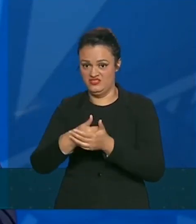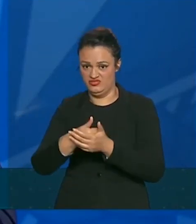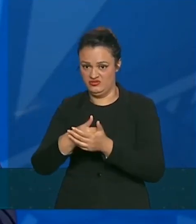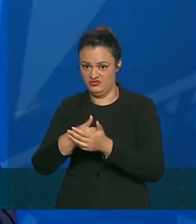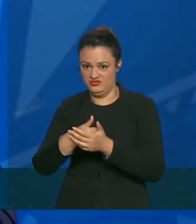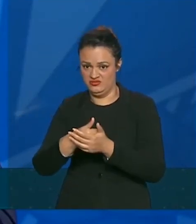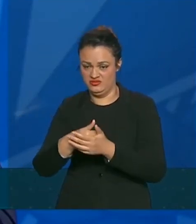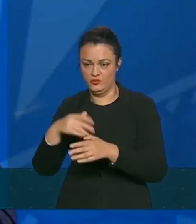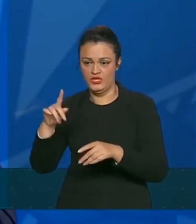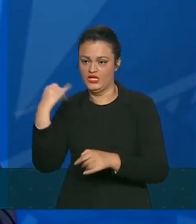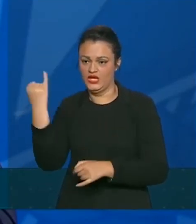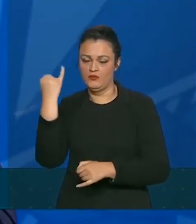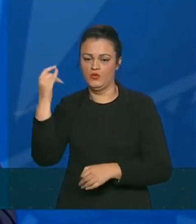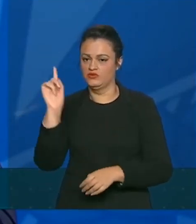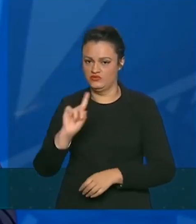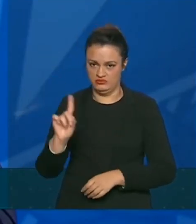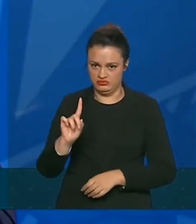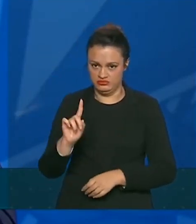e deve ajudar,